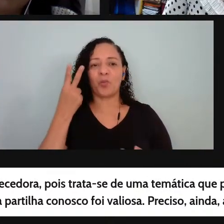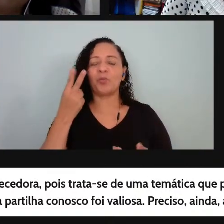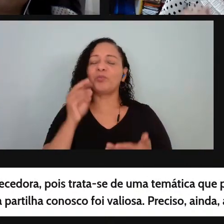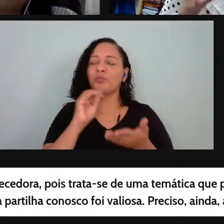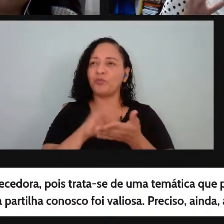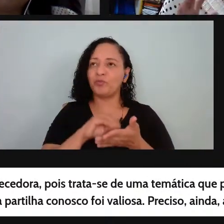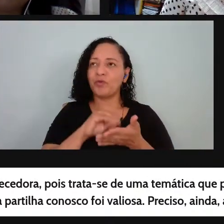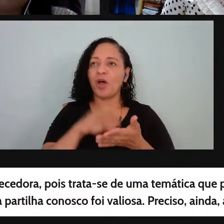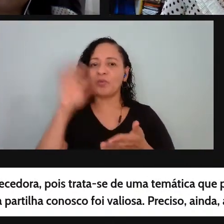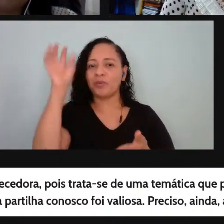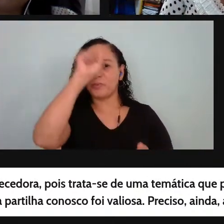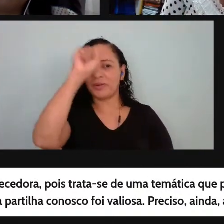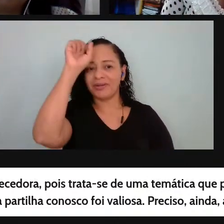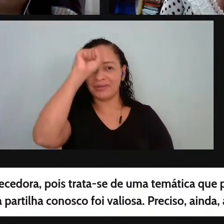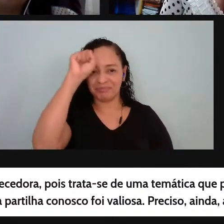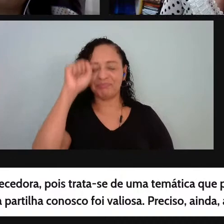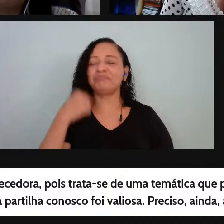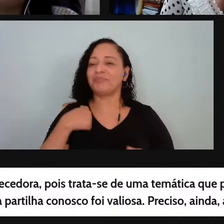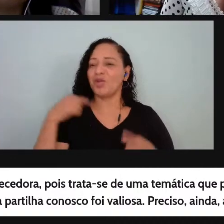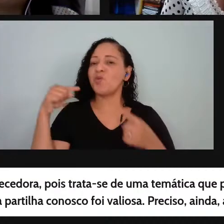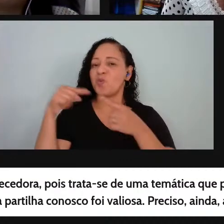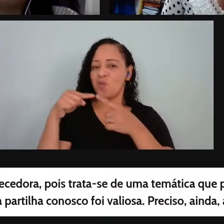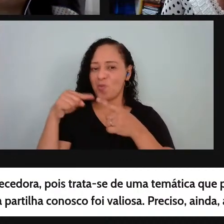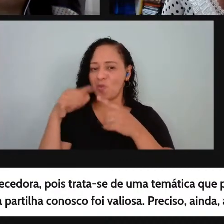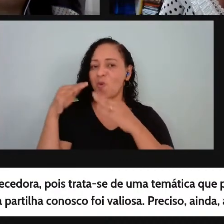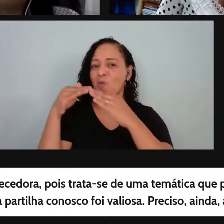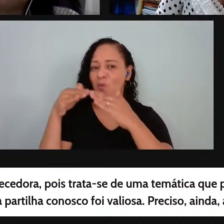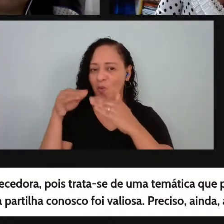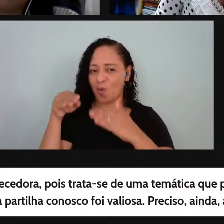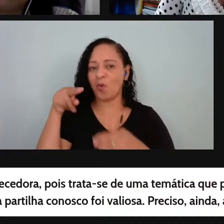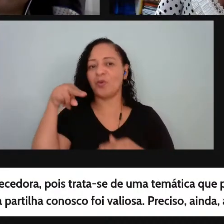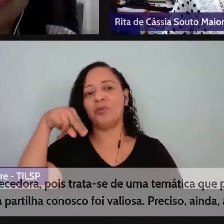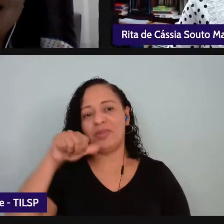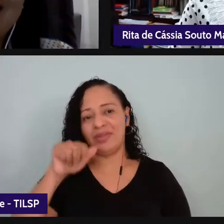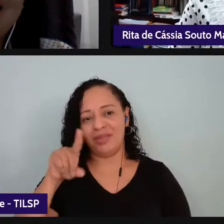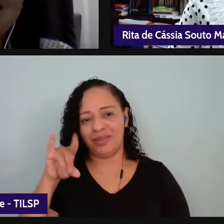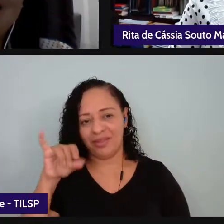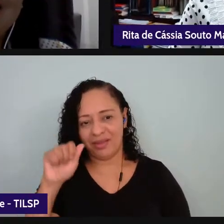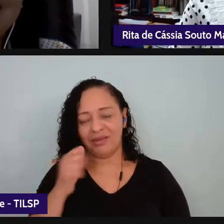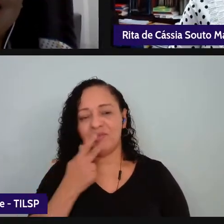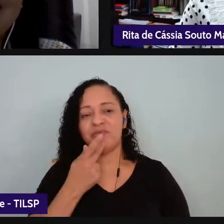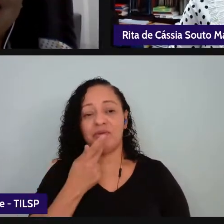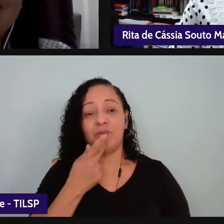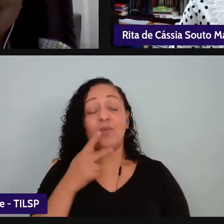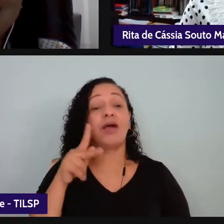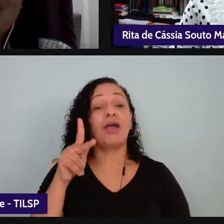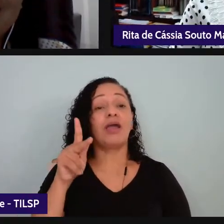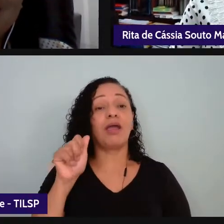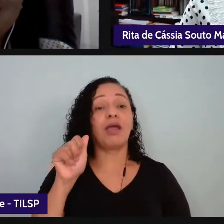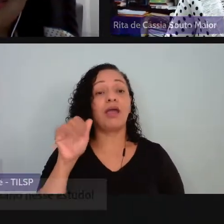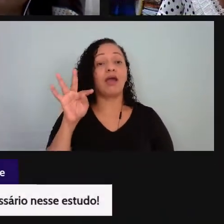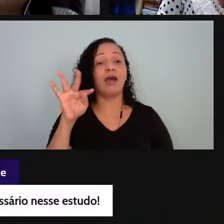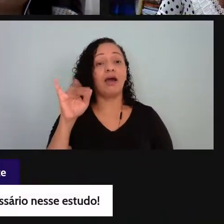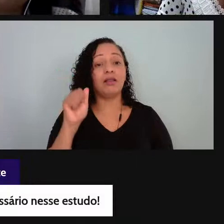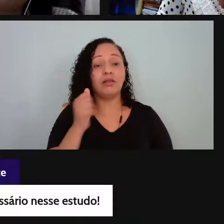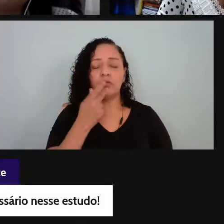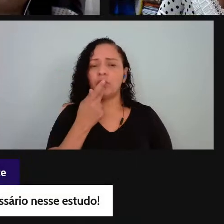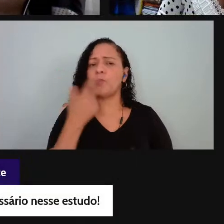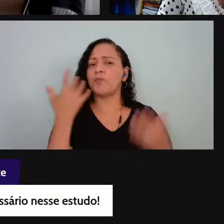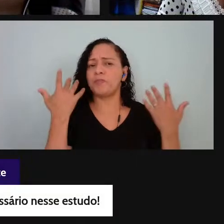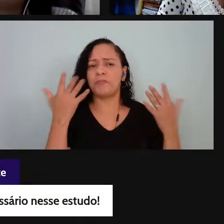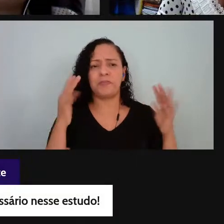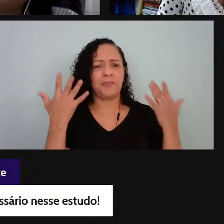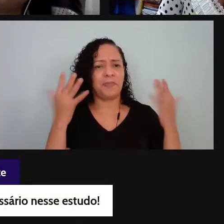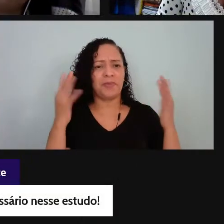eu ratifico todas as palavras da professora Nádia aqui Kátia diz parabéns muito necessário nesse